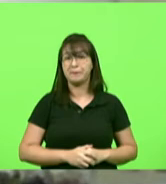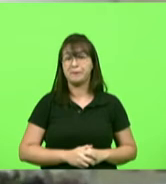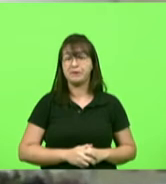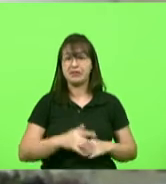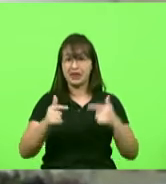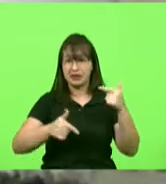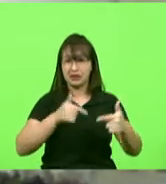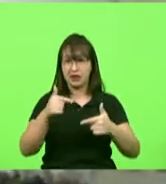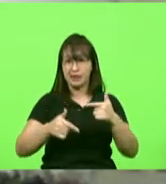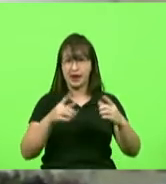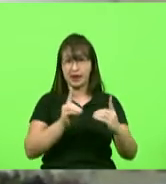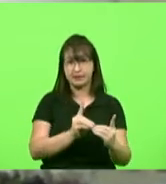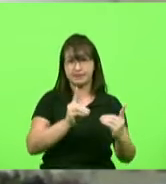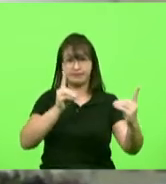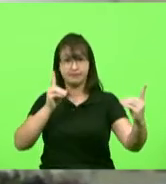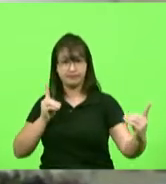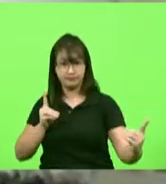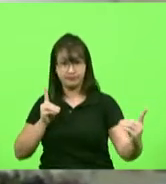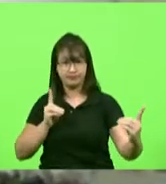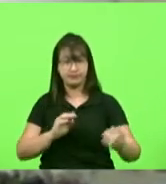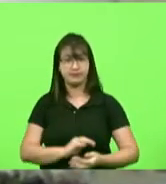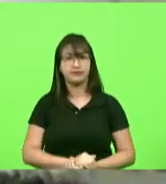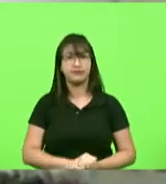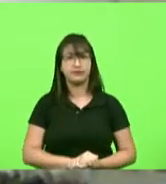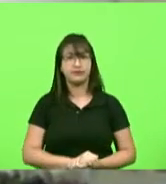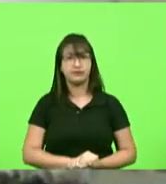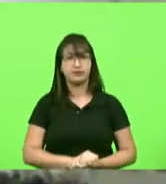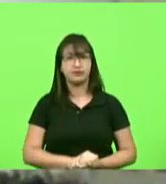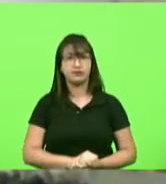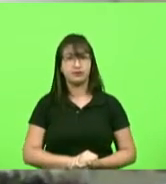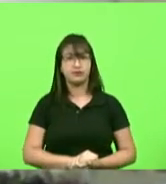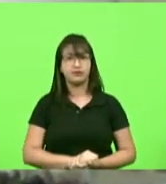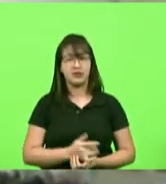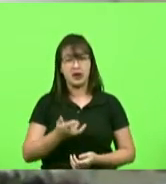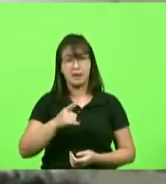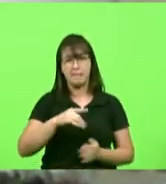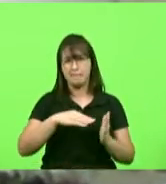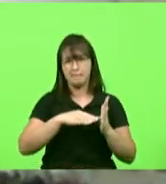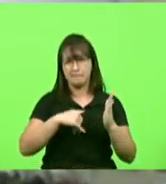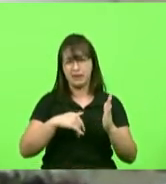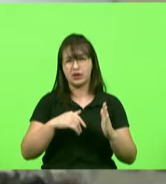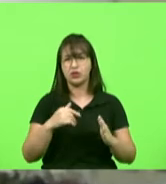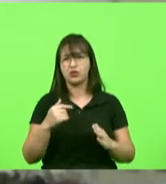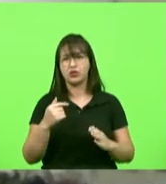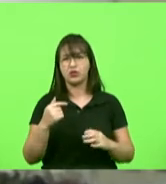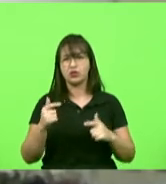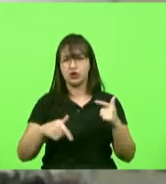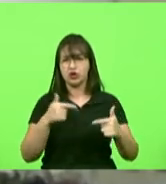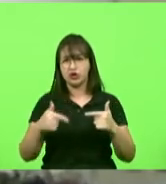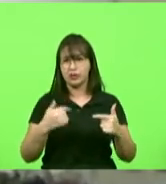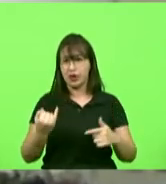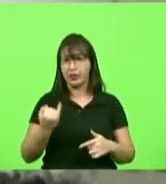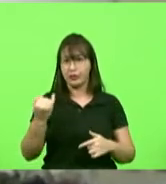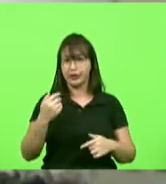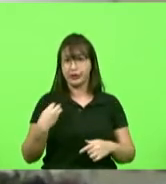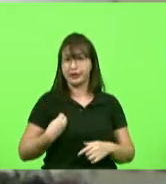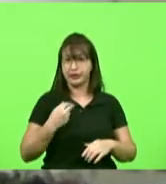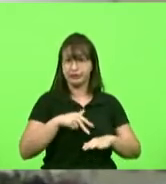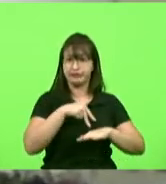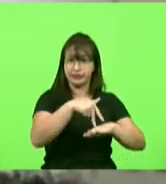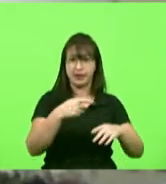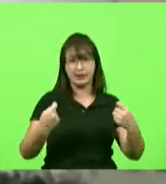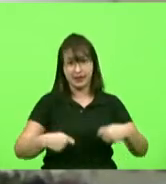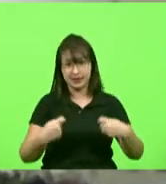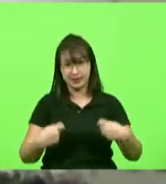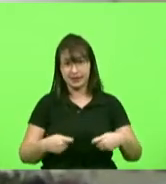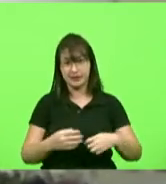prefeitura excesso serviços essencialmente presenciais além disso